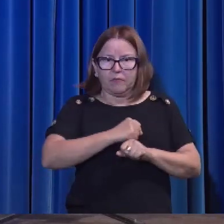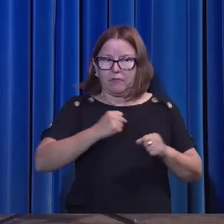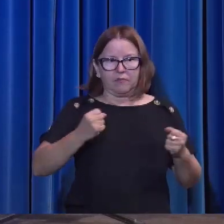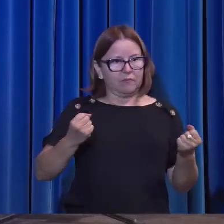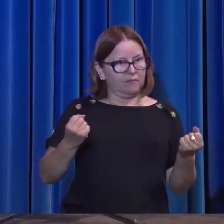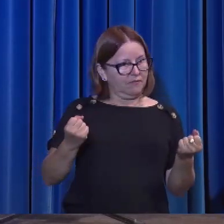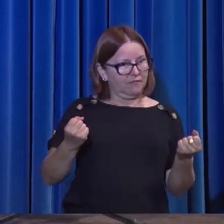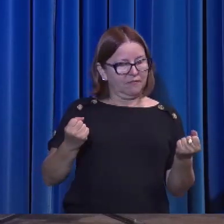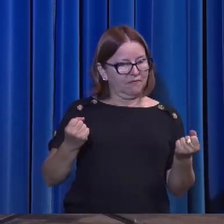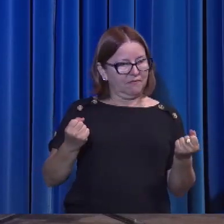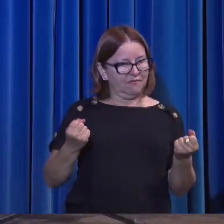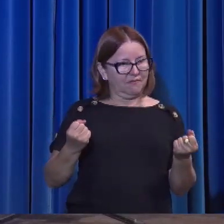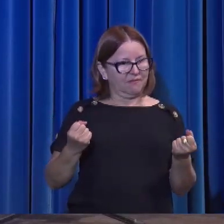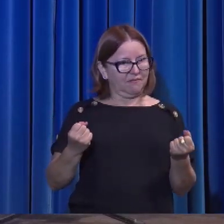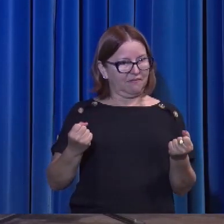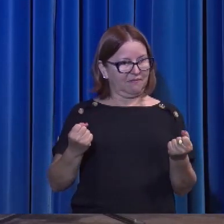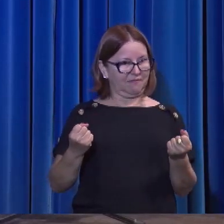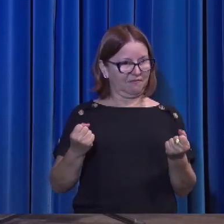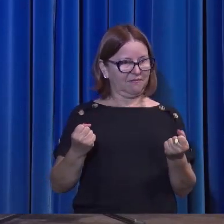Como é que ele vai fazer isto?